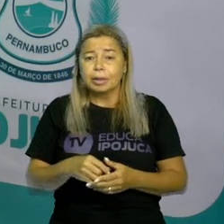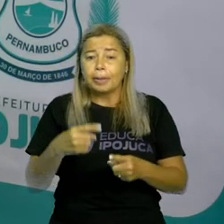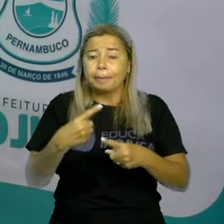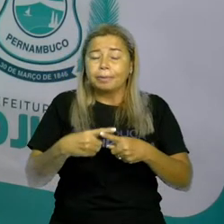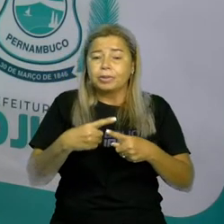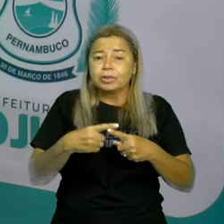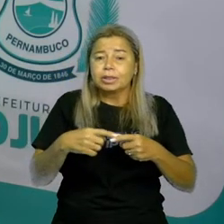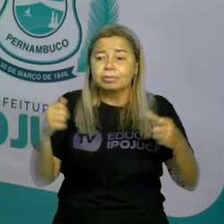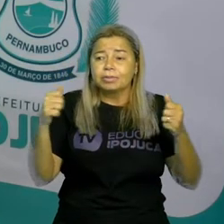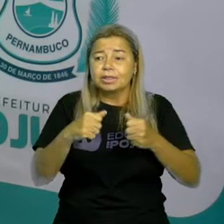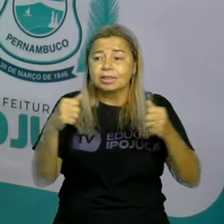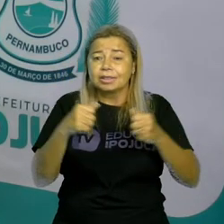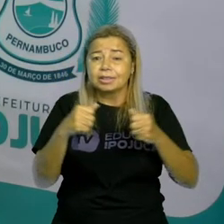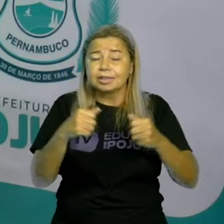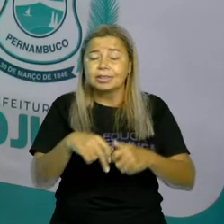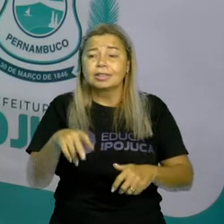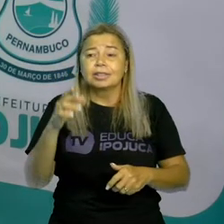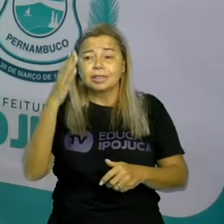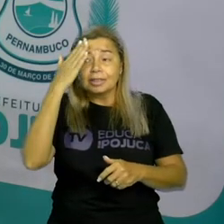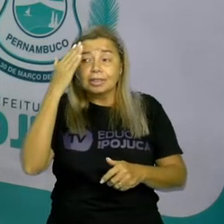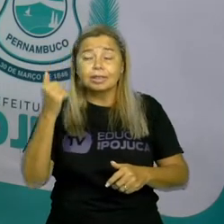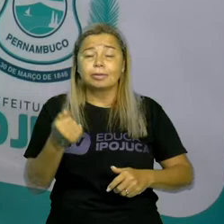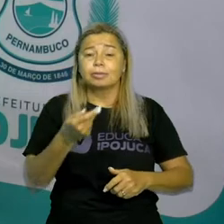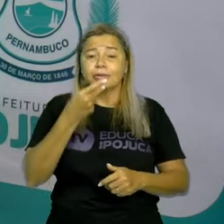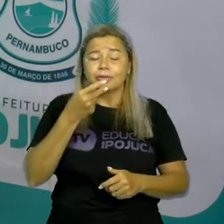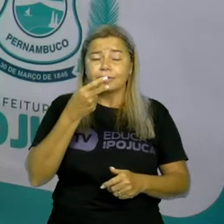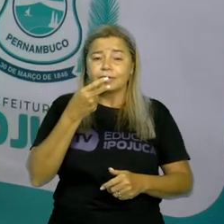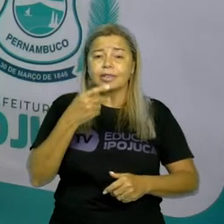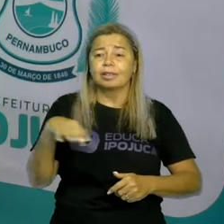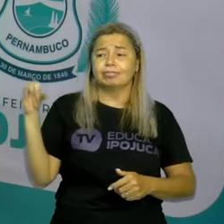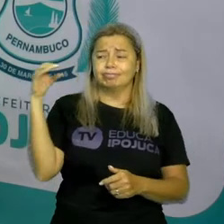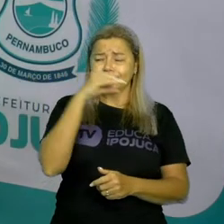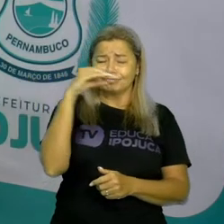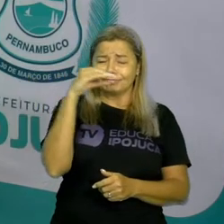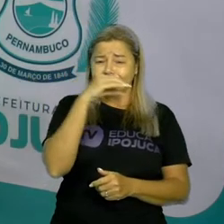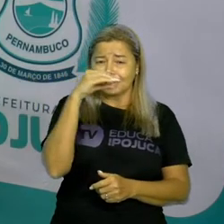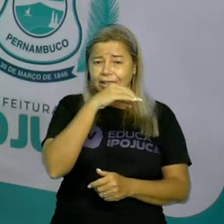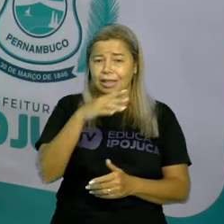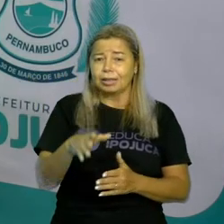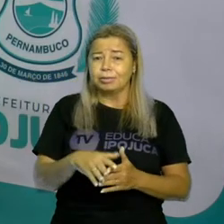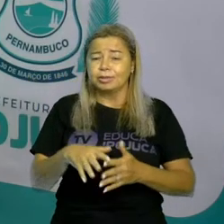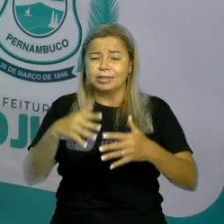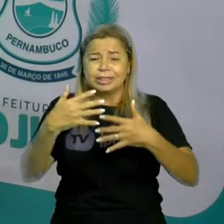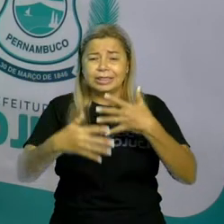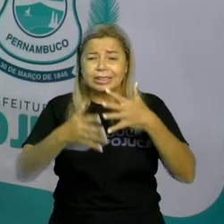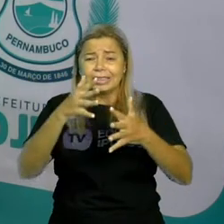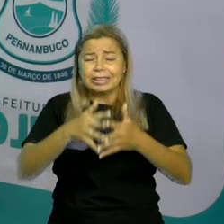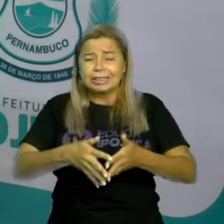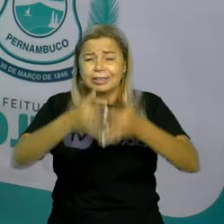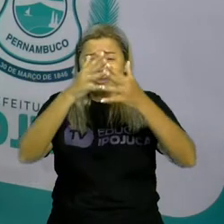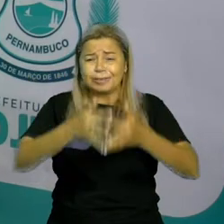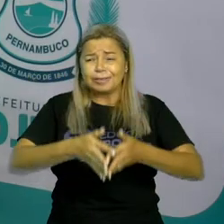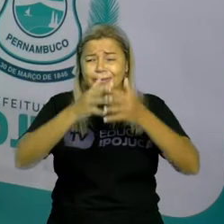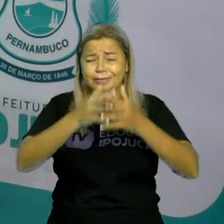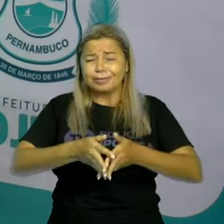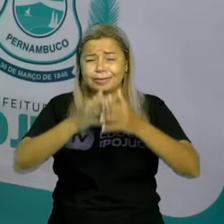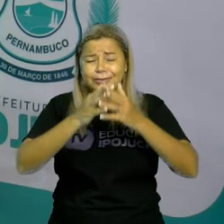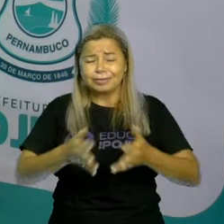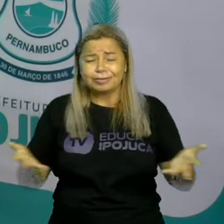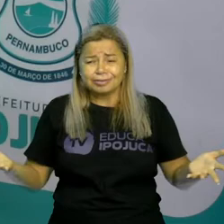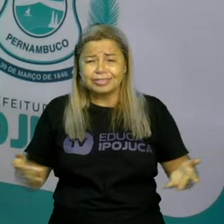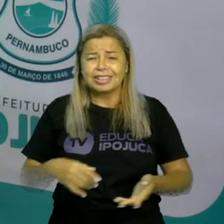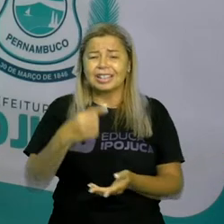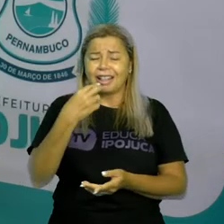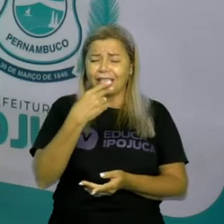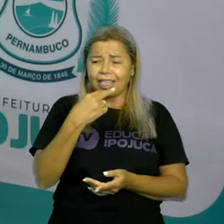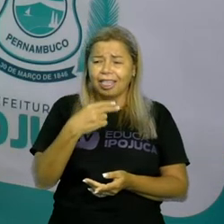agilidade na pronúncia e essa agilidade atrapalha a gente fazendo com que a gente